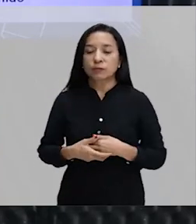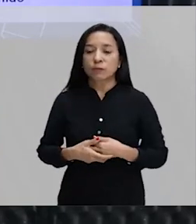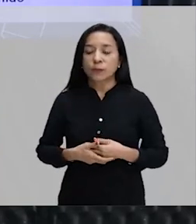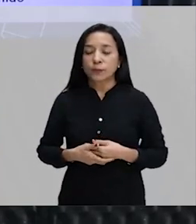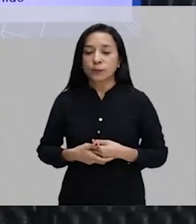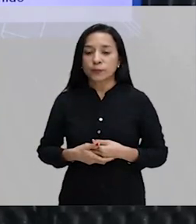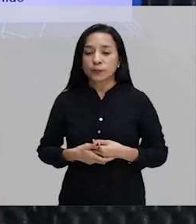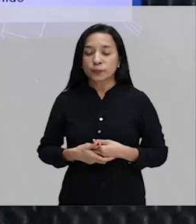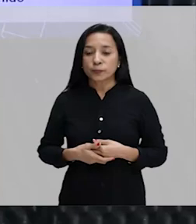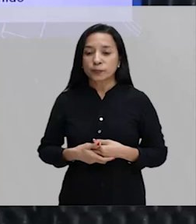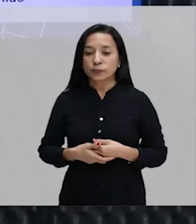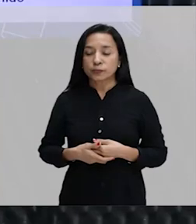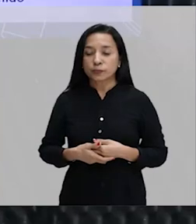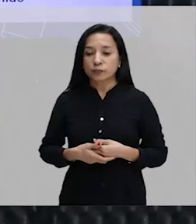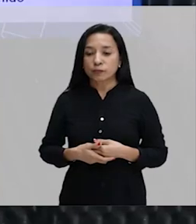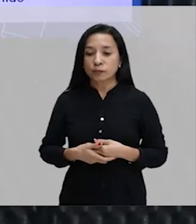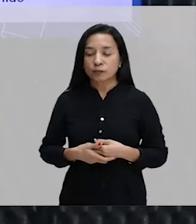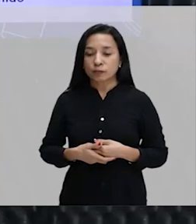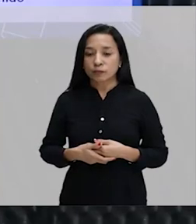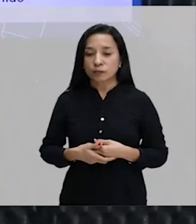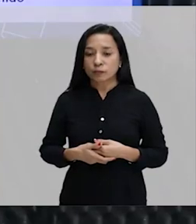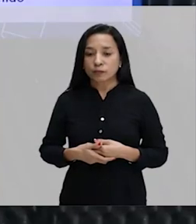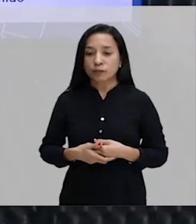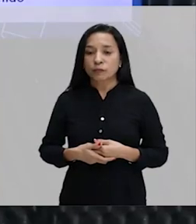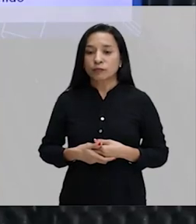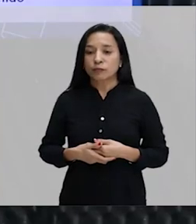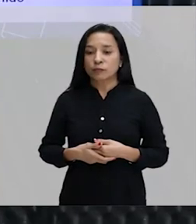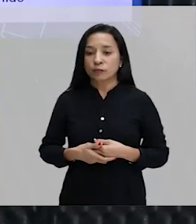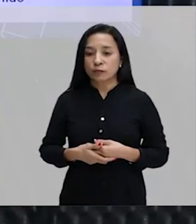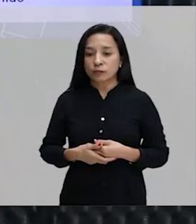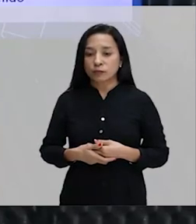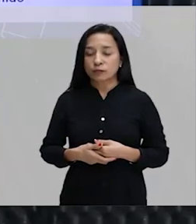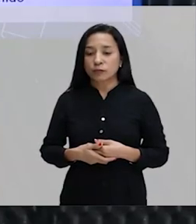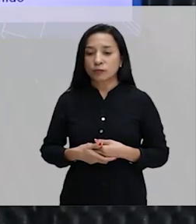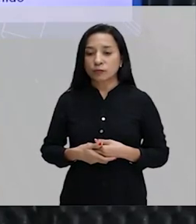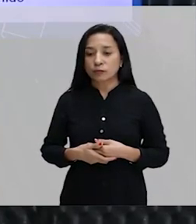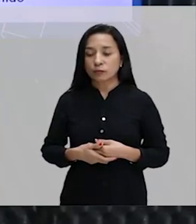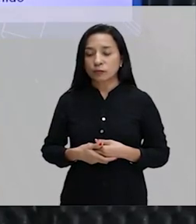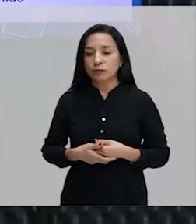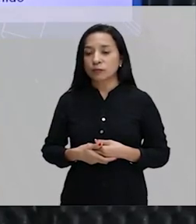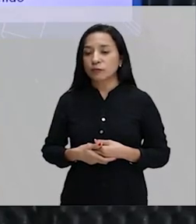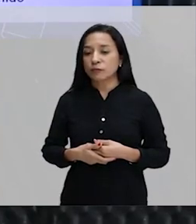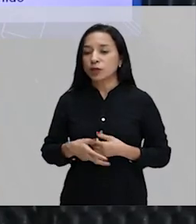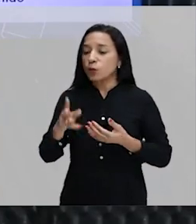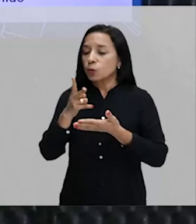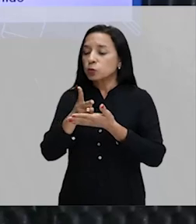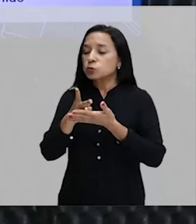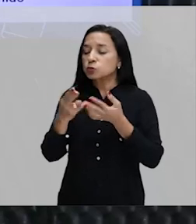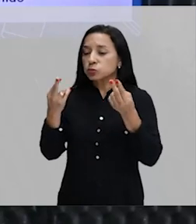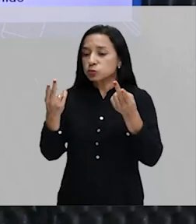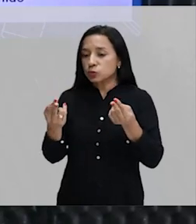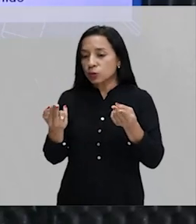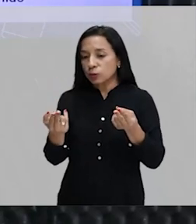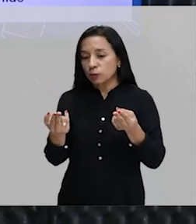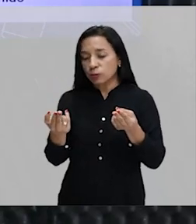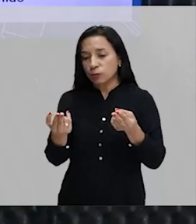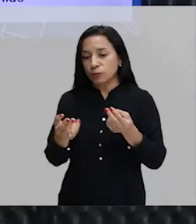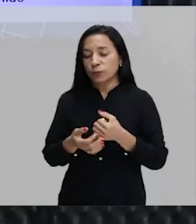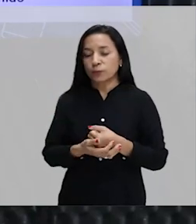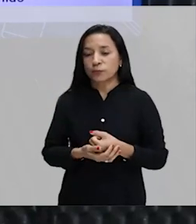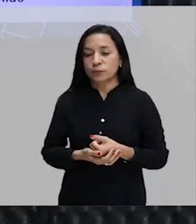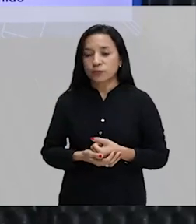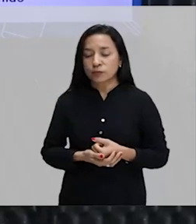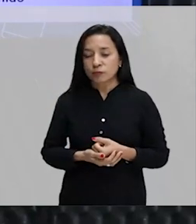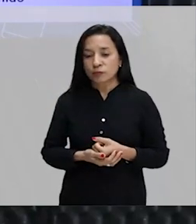tenido tu hayas tenido permanece da mesma forma el haya